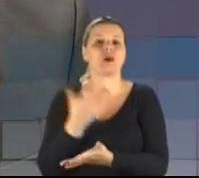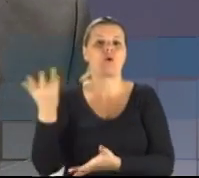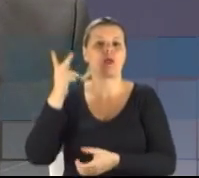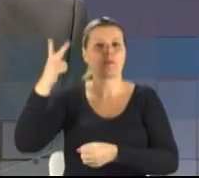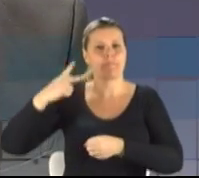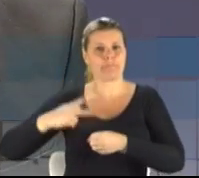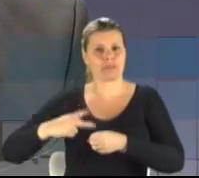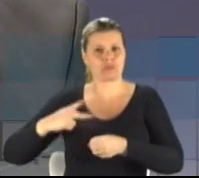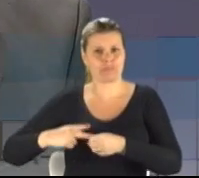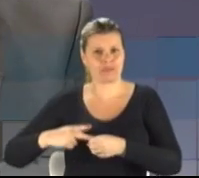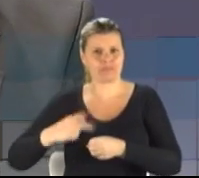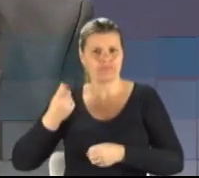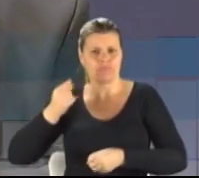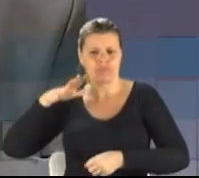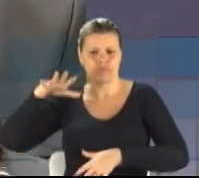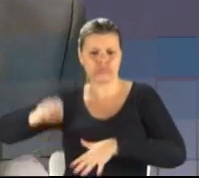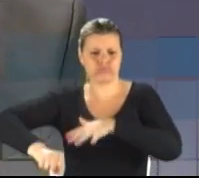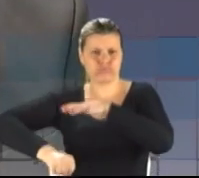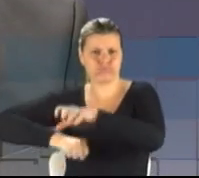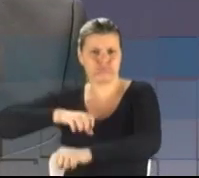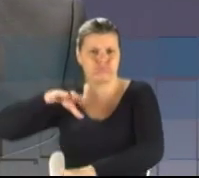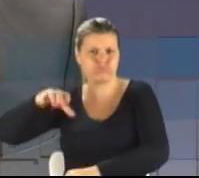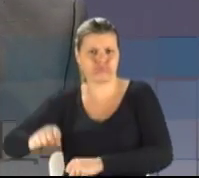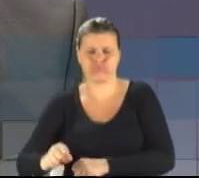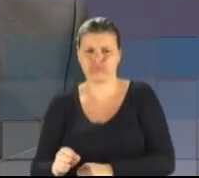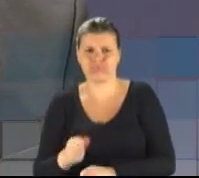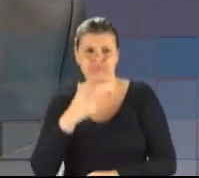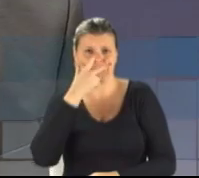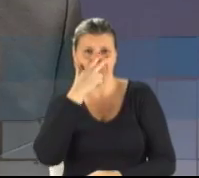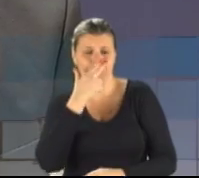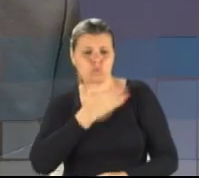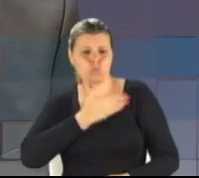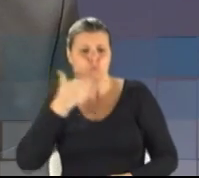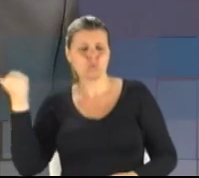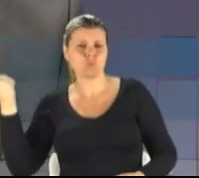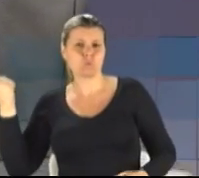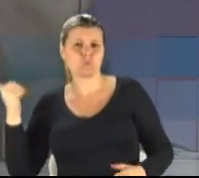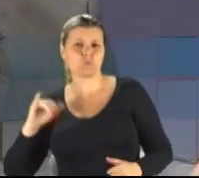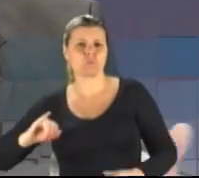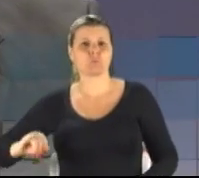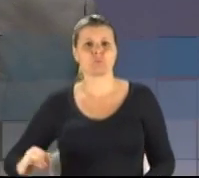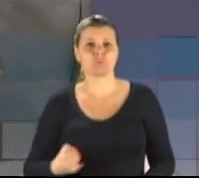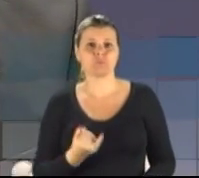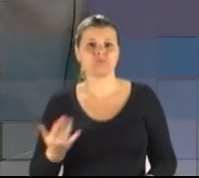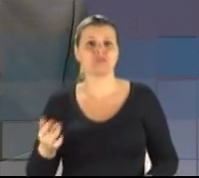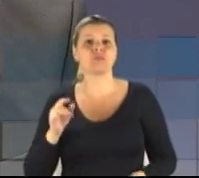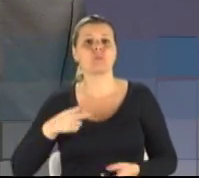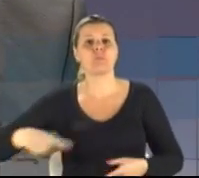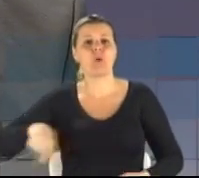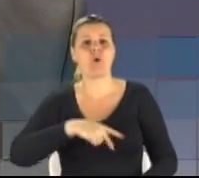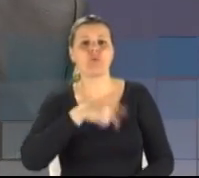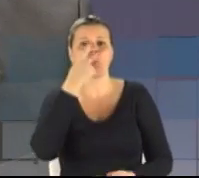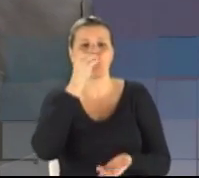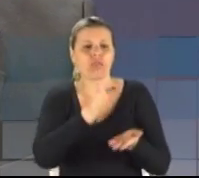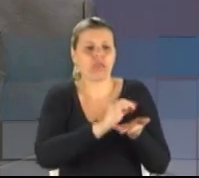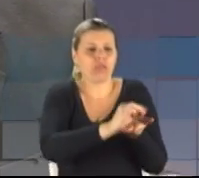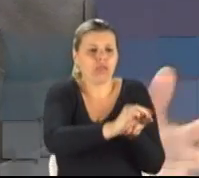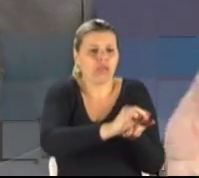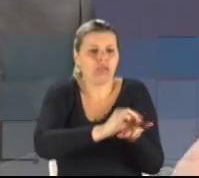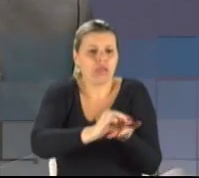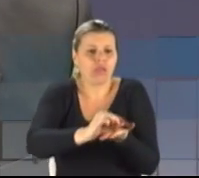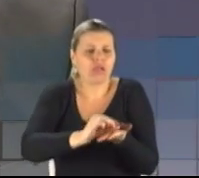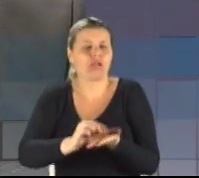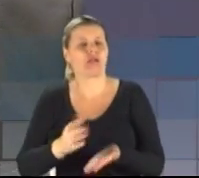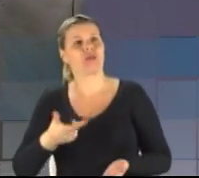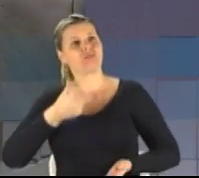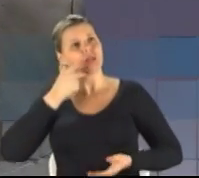metendo a mão com todo o gosto. Enquanto isso, jogam migalhas para o povo e dizem que são os